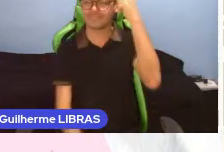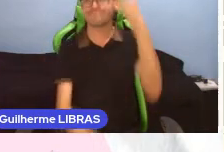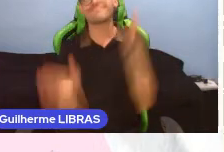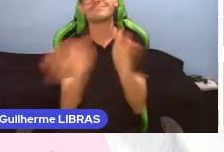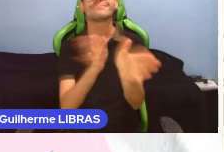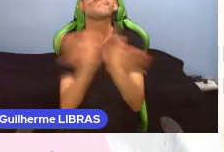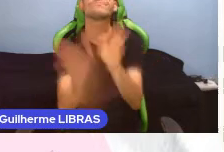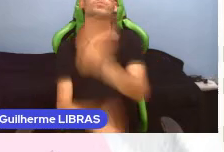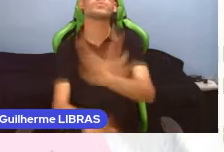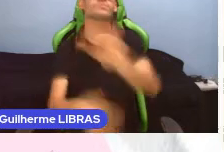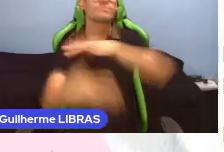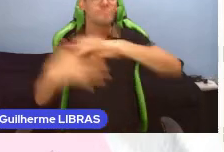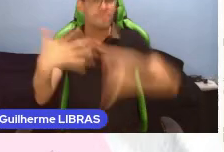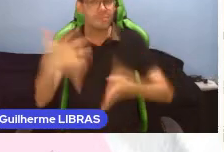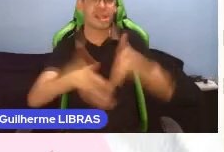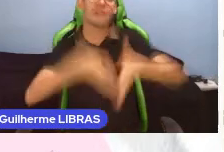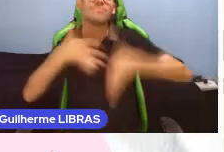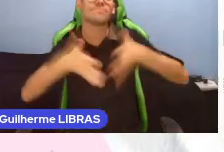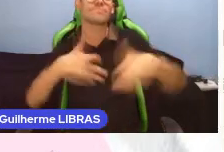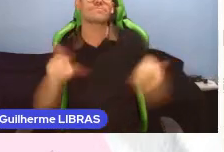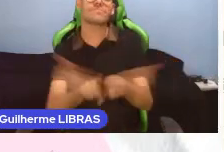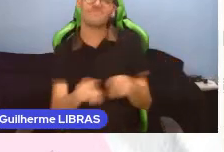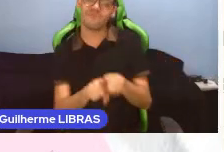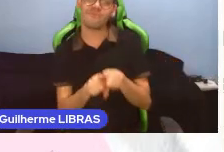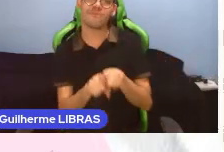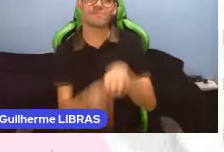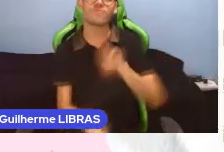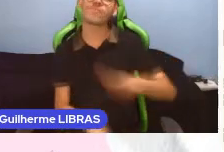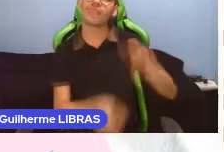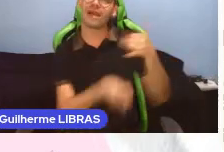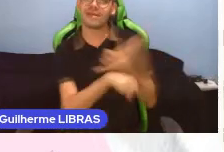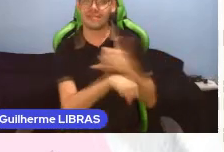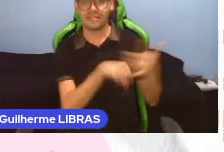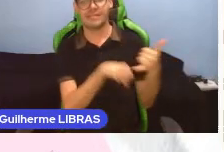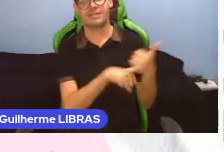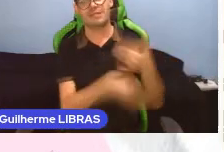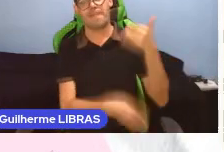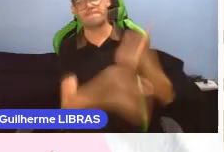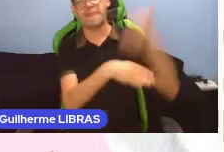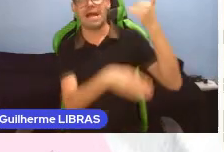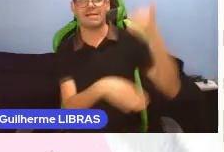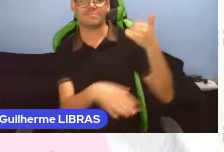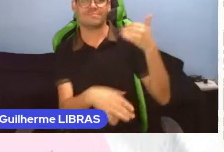libras, eliminando através dessas ações as barreiras da comunicação.